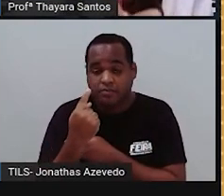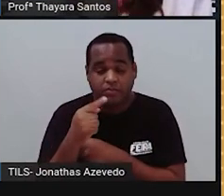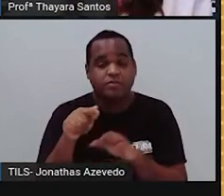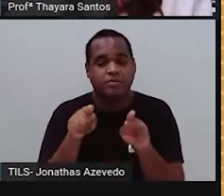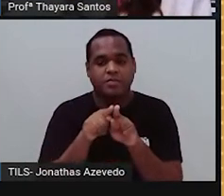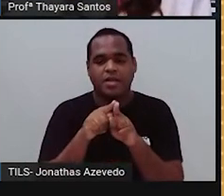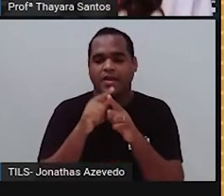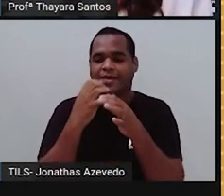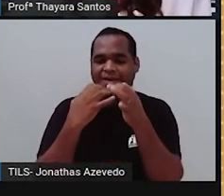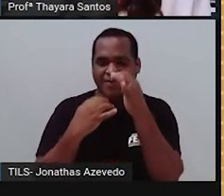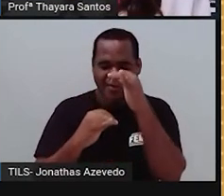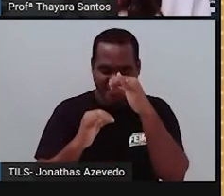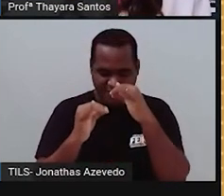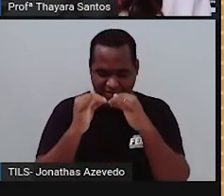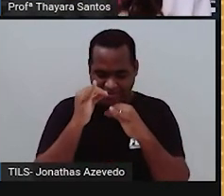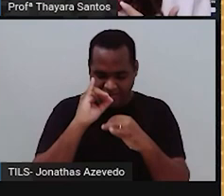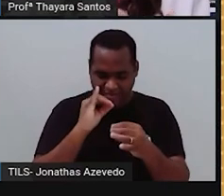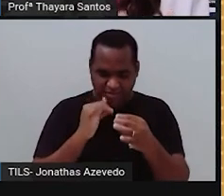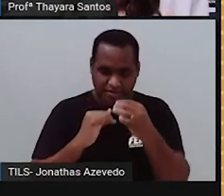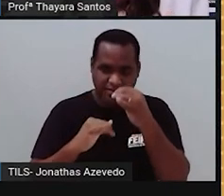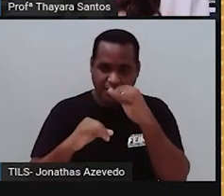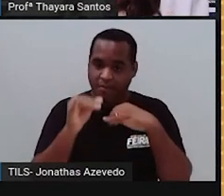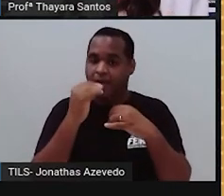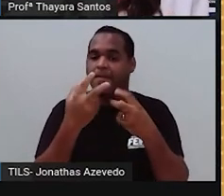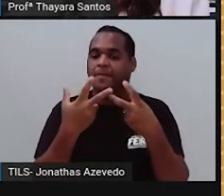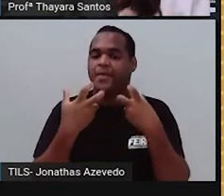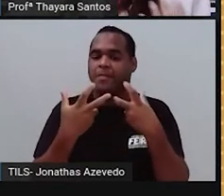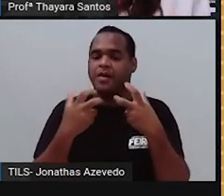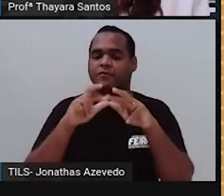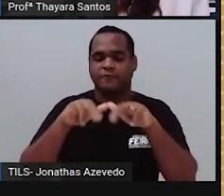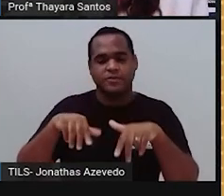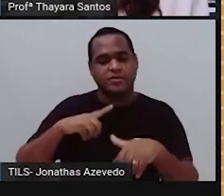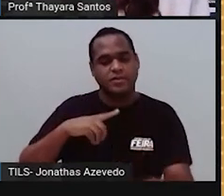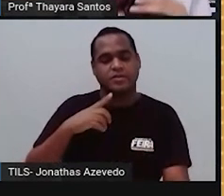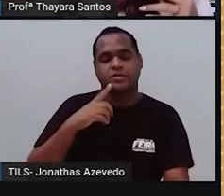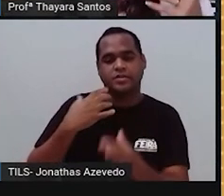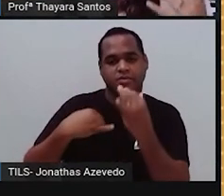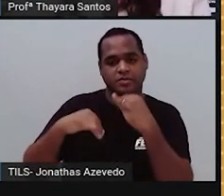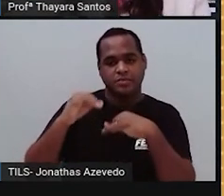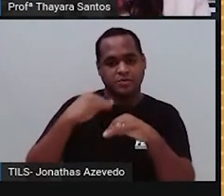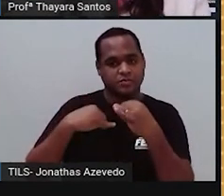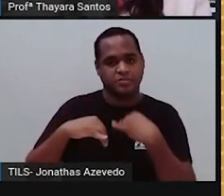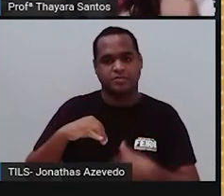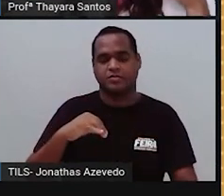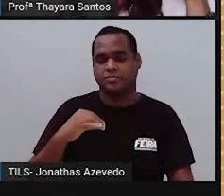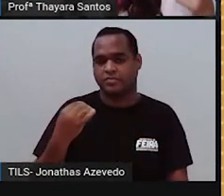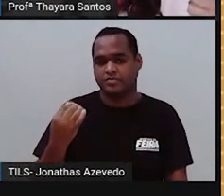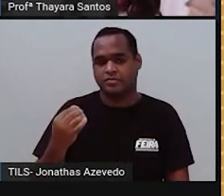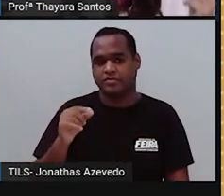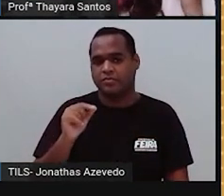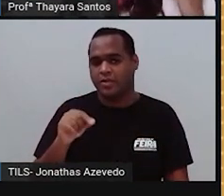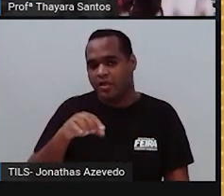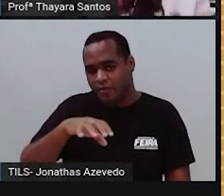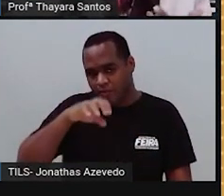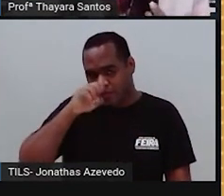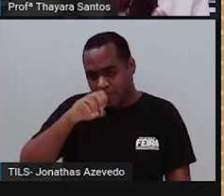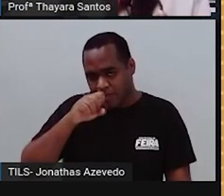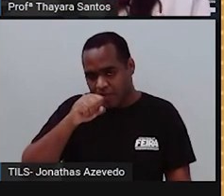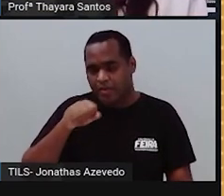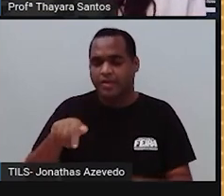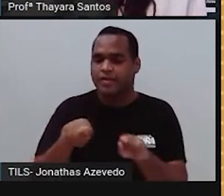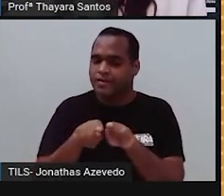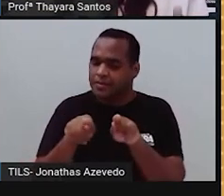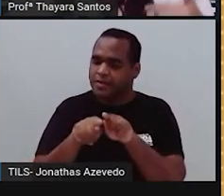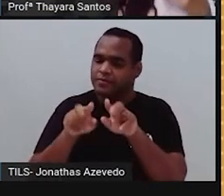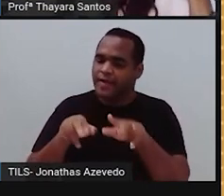quimiorreceptores, que são responsáveis pela recepção dos estímulos químicos. E esses estímulos químicos são tanto o cheiro, quanto o sabor